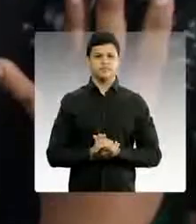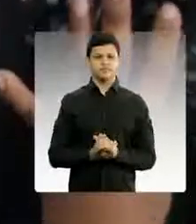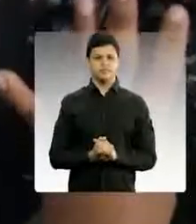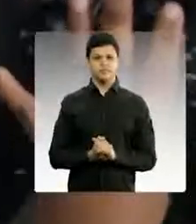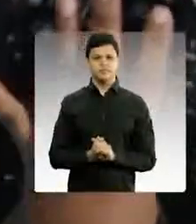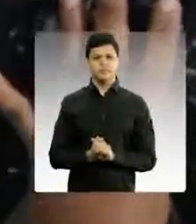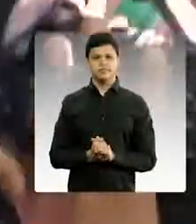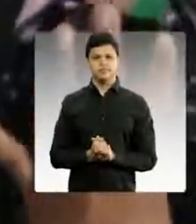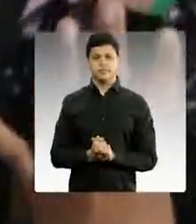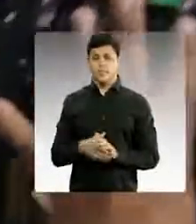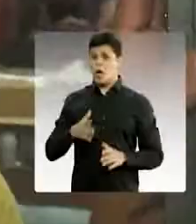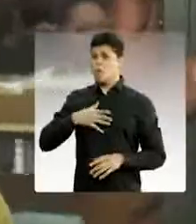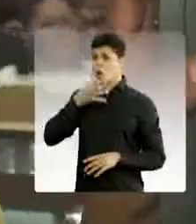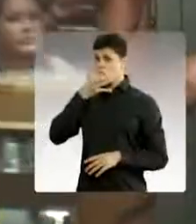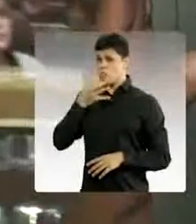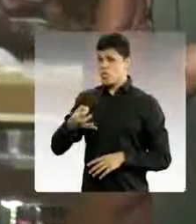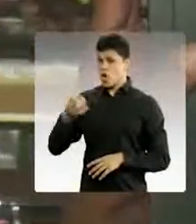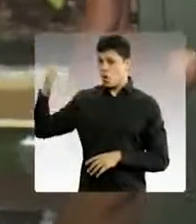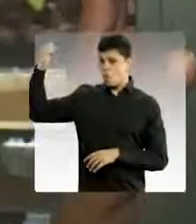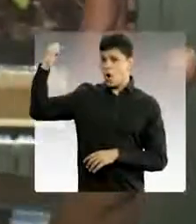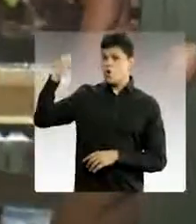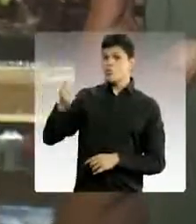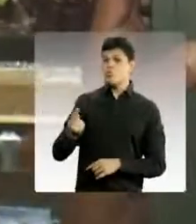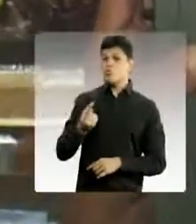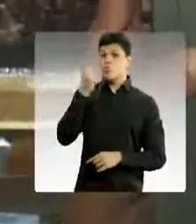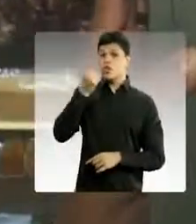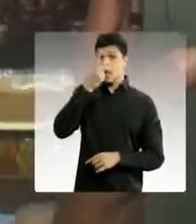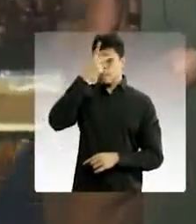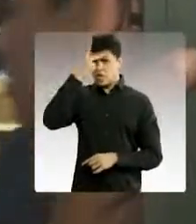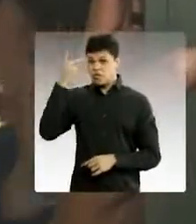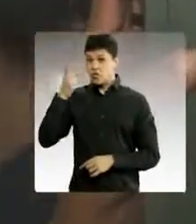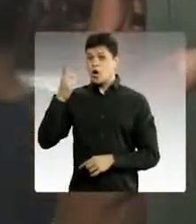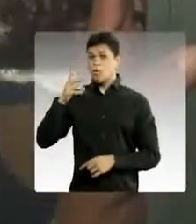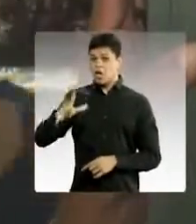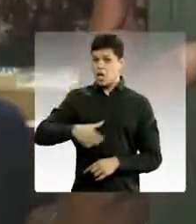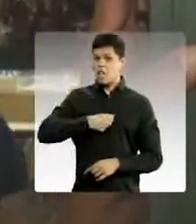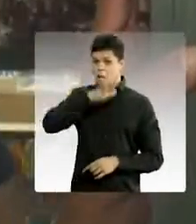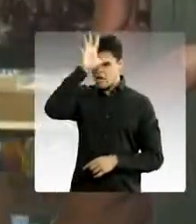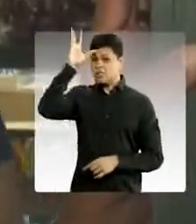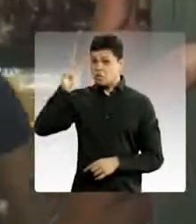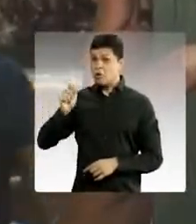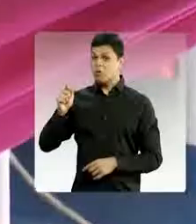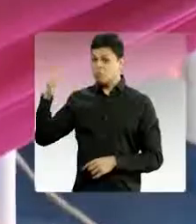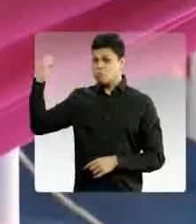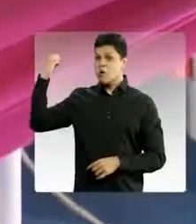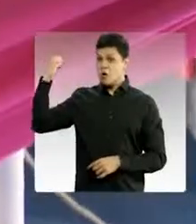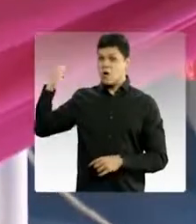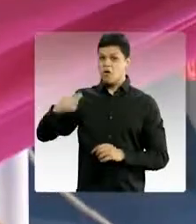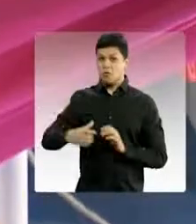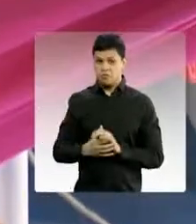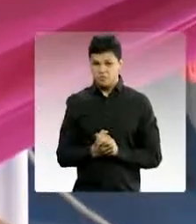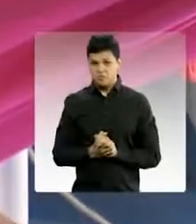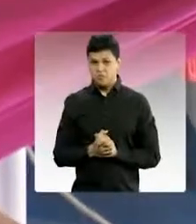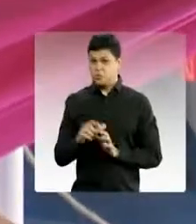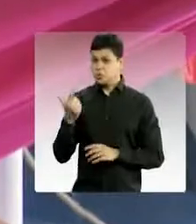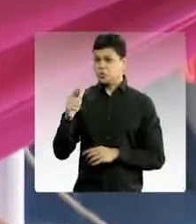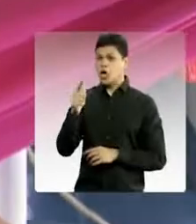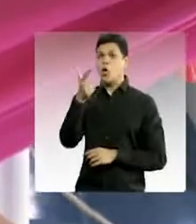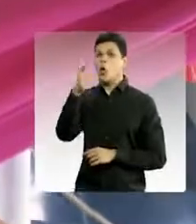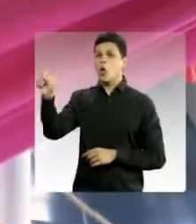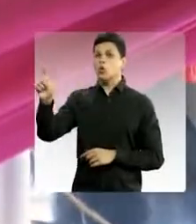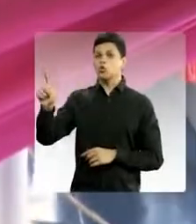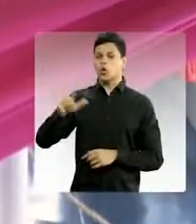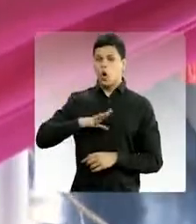Amazonas. Na minha opinião, que é o único cara capaz de agora sumir pra tirar o Amazonas desse buraco. Negão fez o gumbódromo.